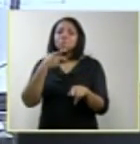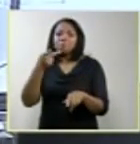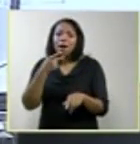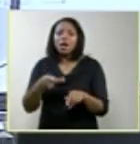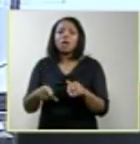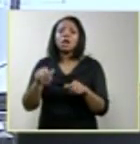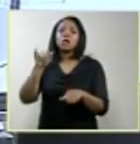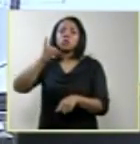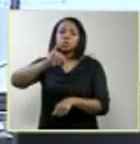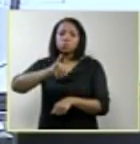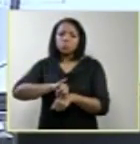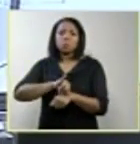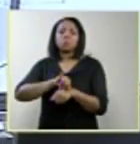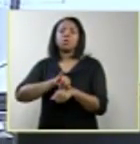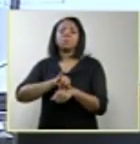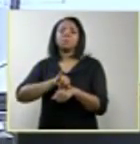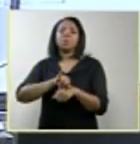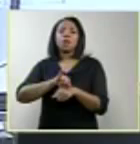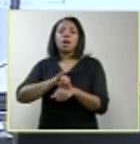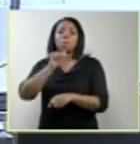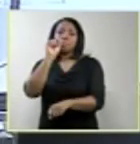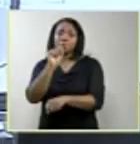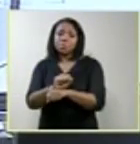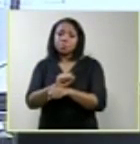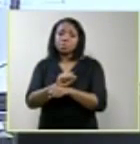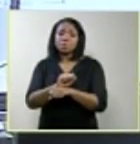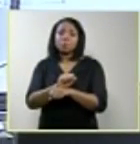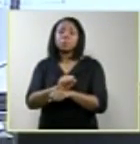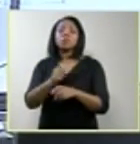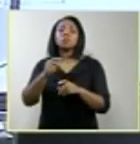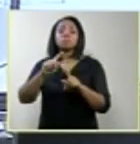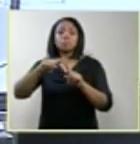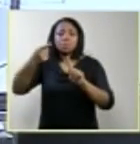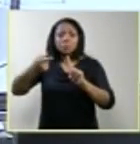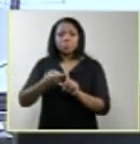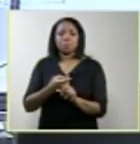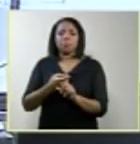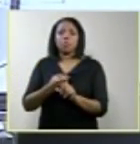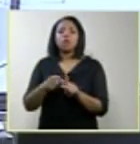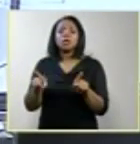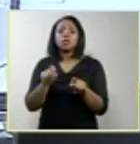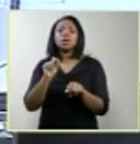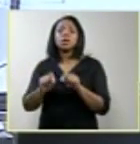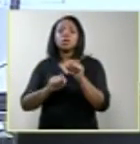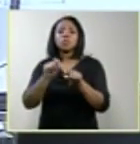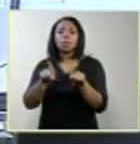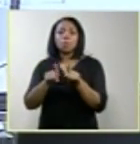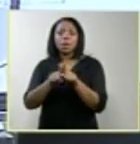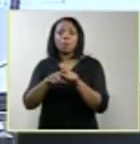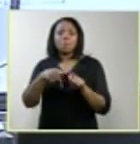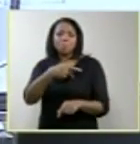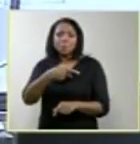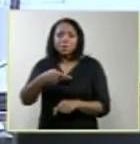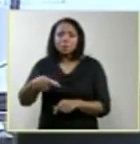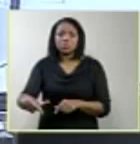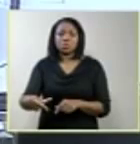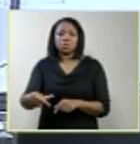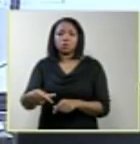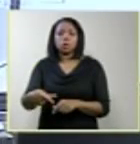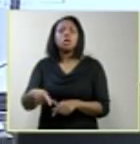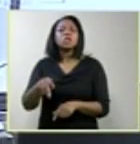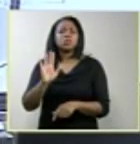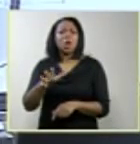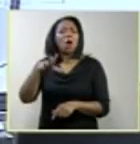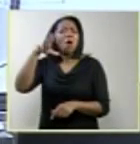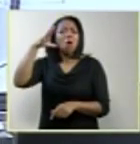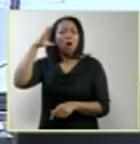na encefalia, um trabalho publicado pelo Dr. Luiz Távora Oronso, que é o presidente da FASOG, ouvindo os médicos